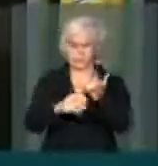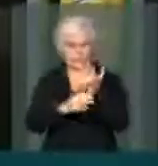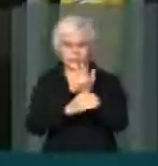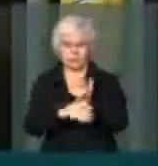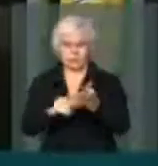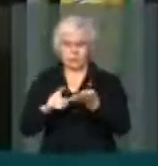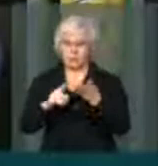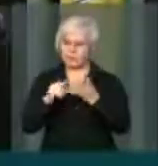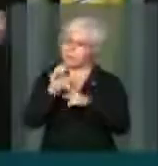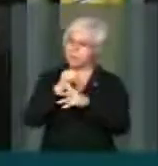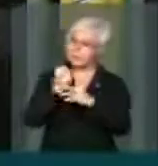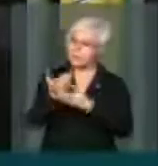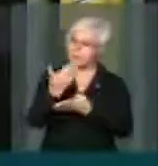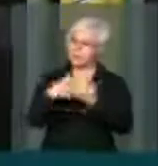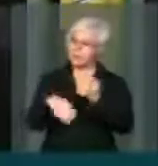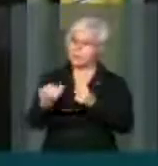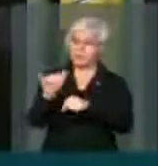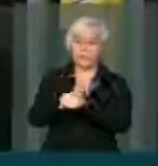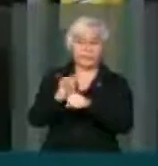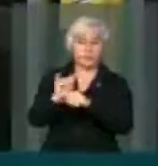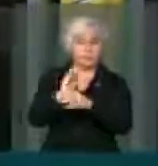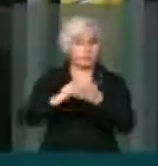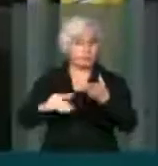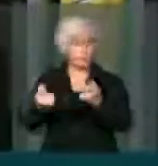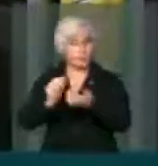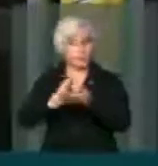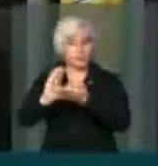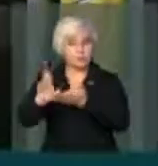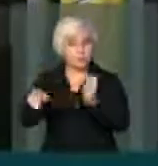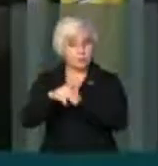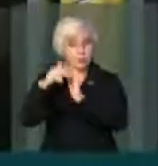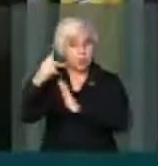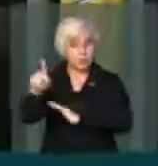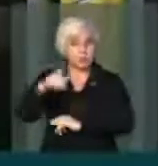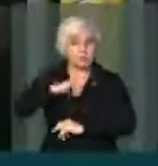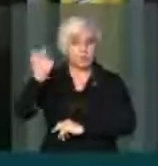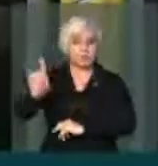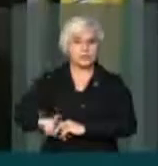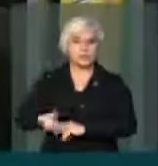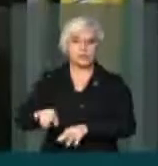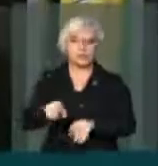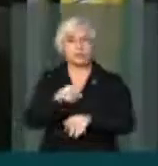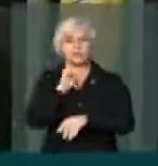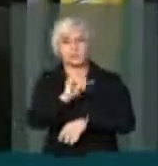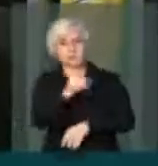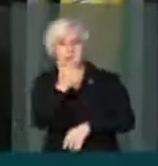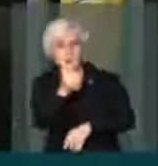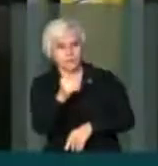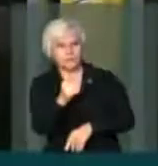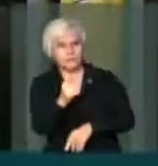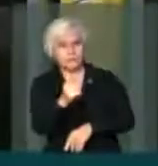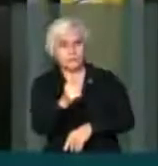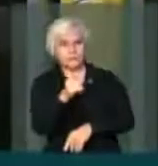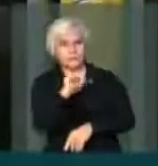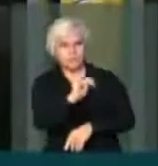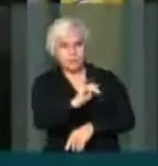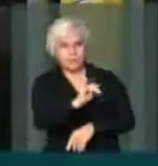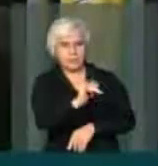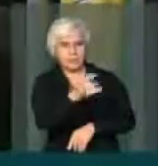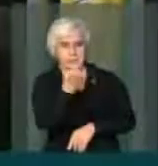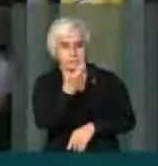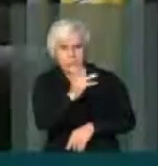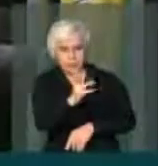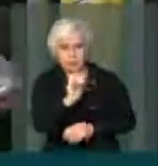recebam o dinheiro do social, da infraestrutura. Aliás, é bem cabível aí uma ação contra a vossa excelência por mais um calote.